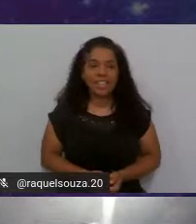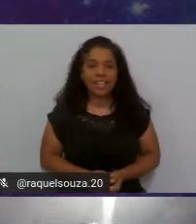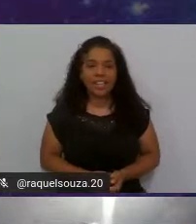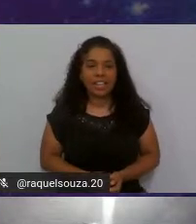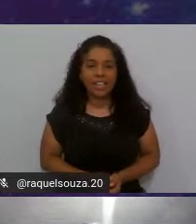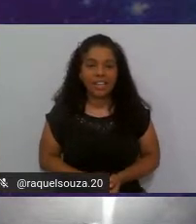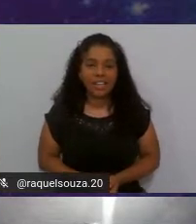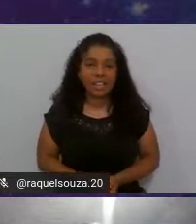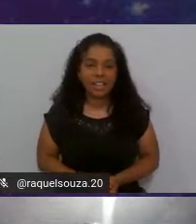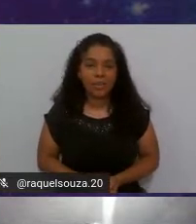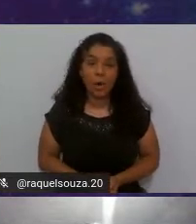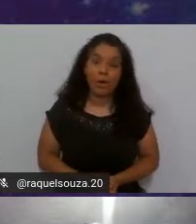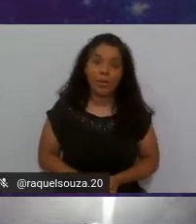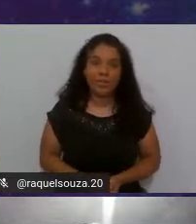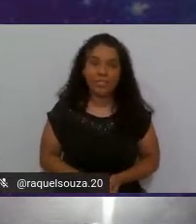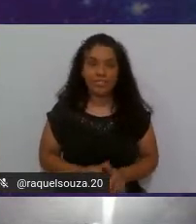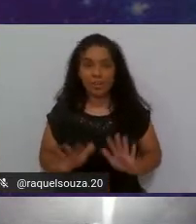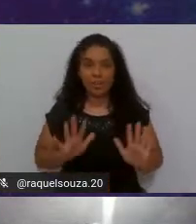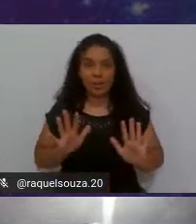uau